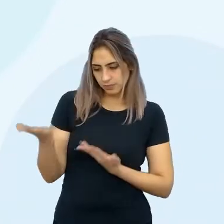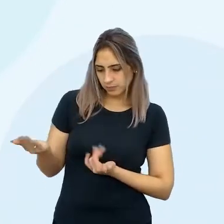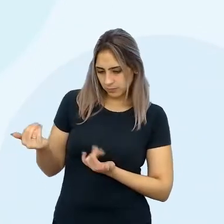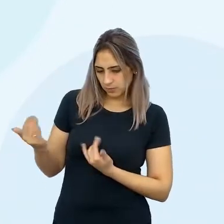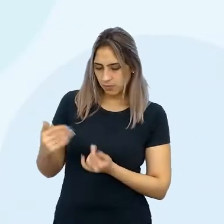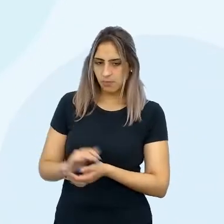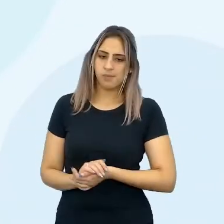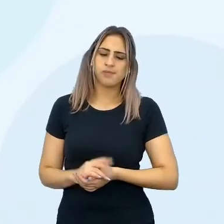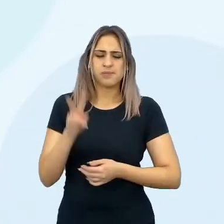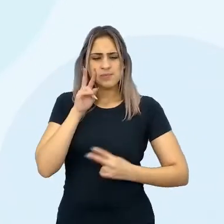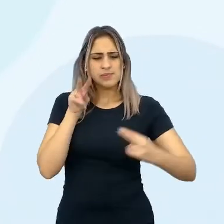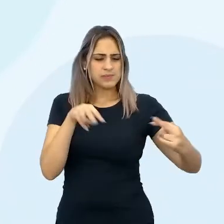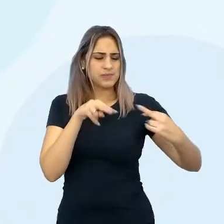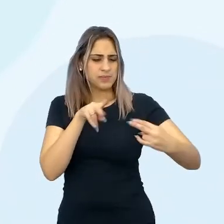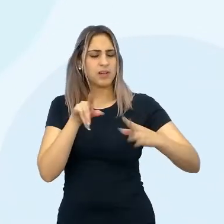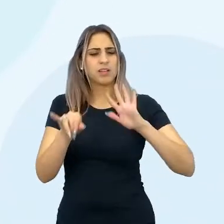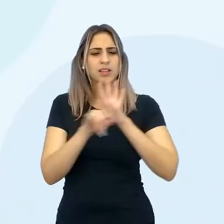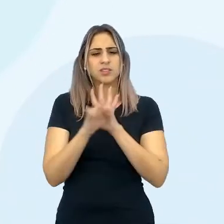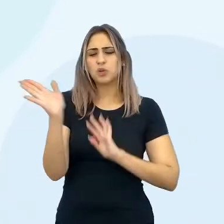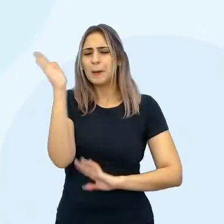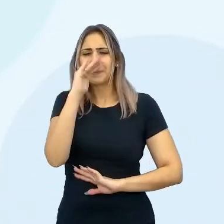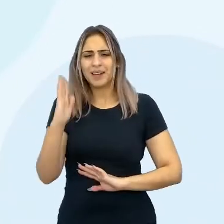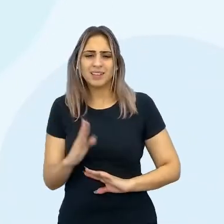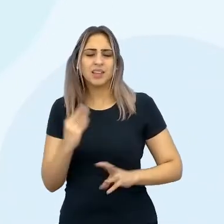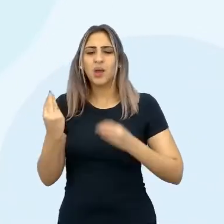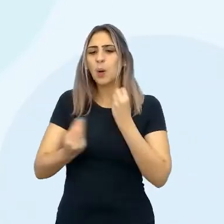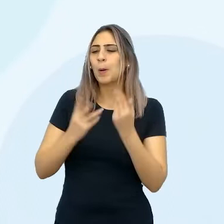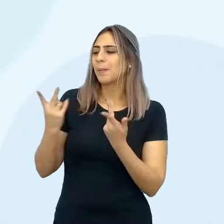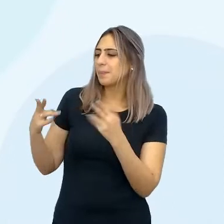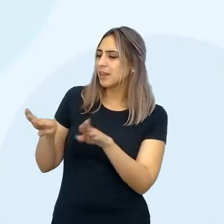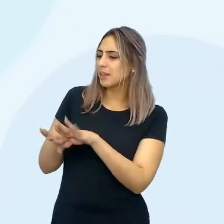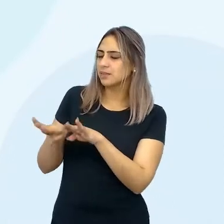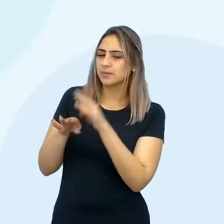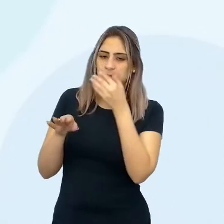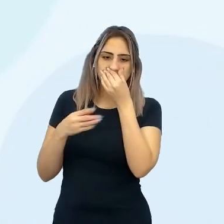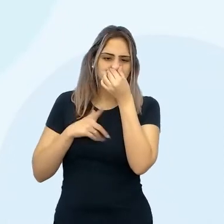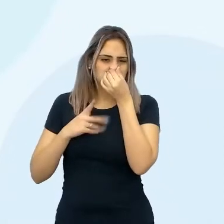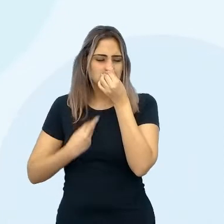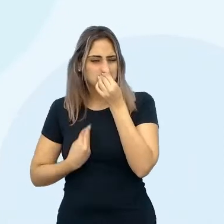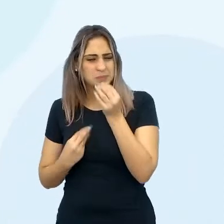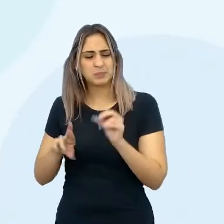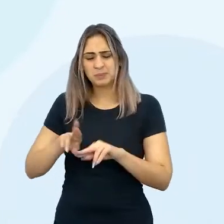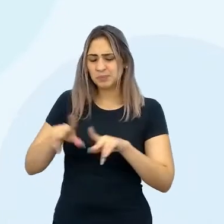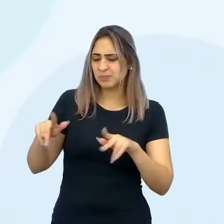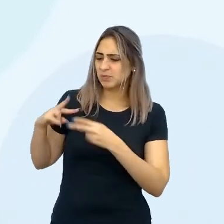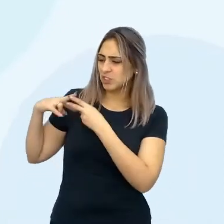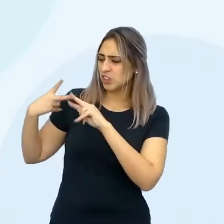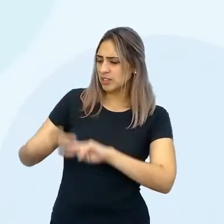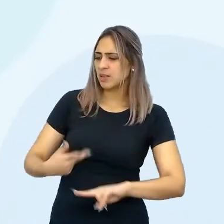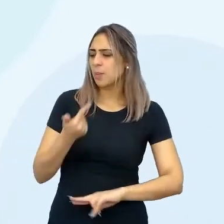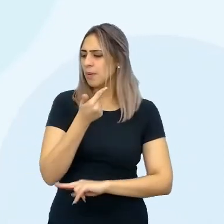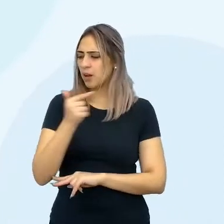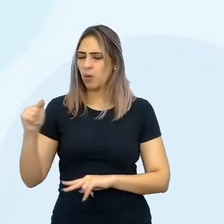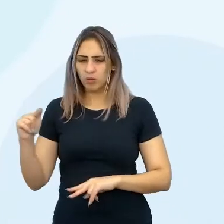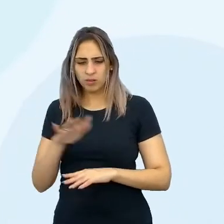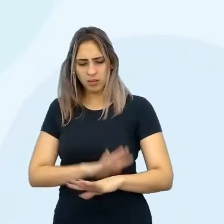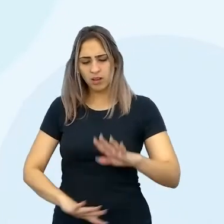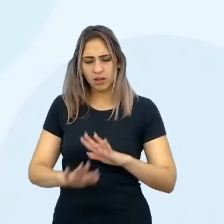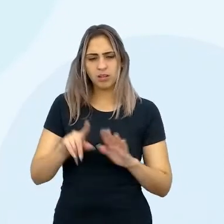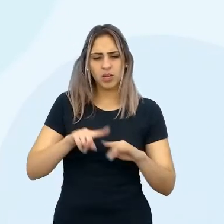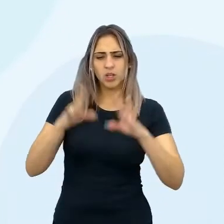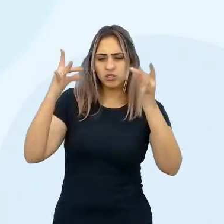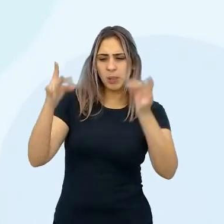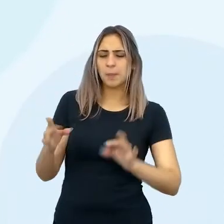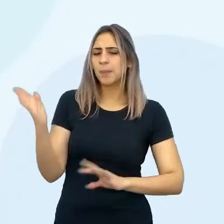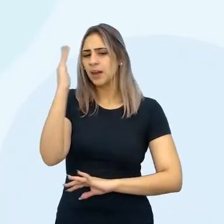enxergam a identidade brasileira como a mesma coisa. Ou se existe diferença de uma geração para outra na hora de descrever o